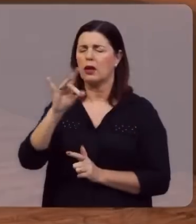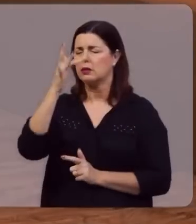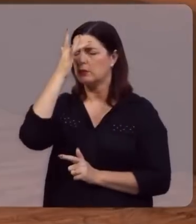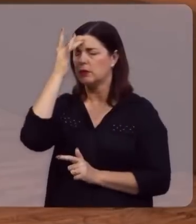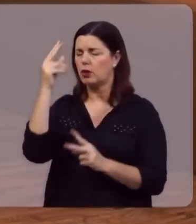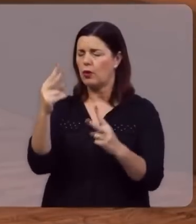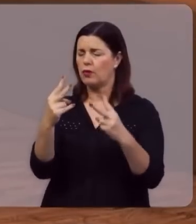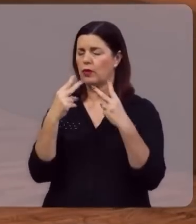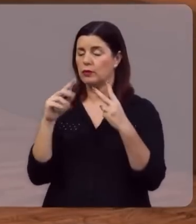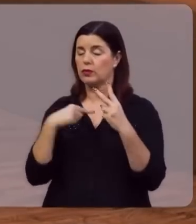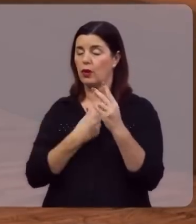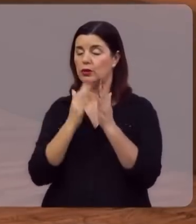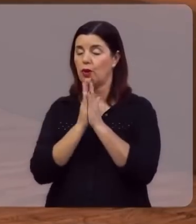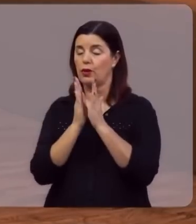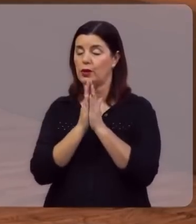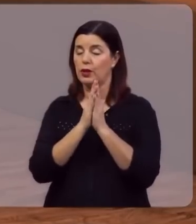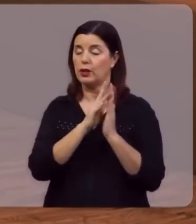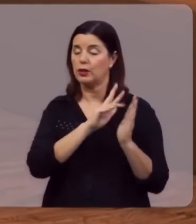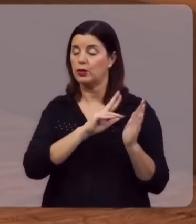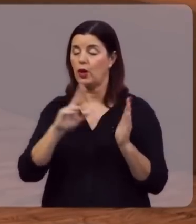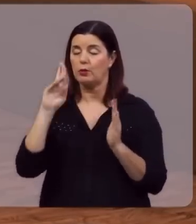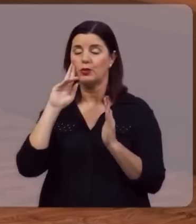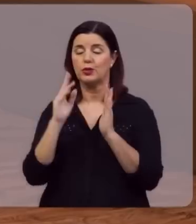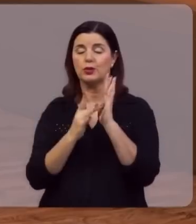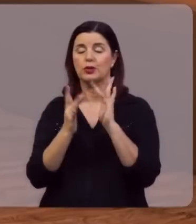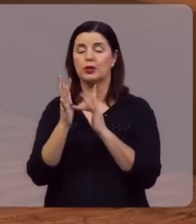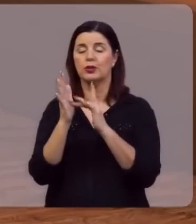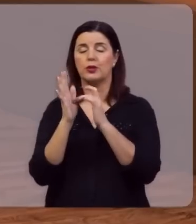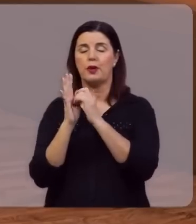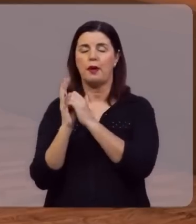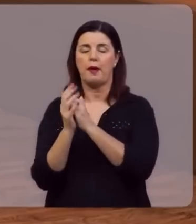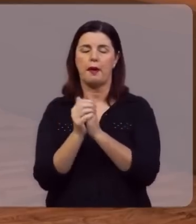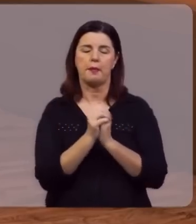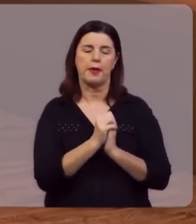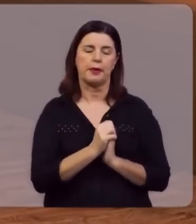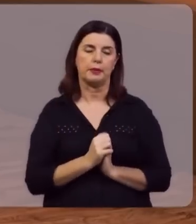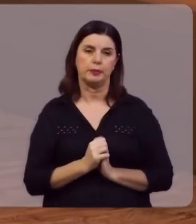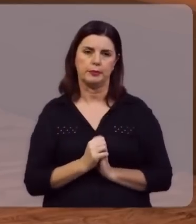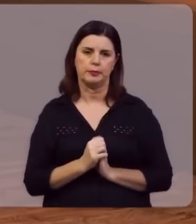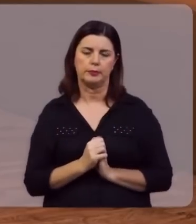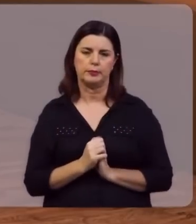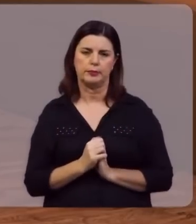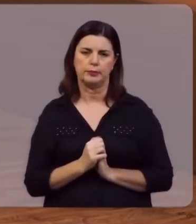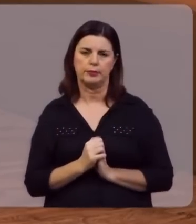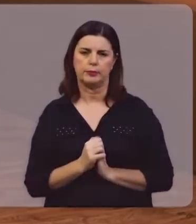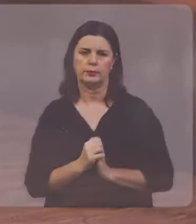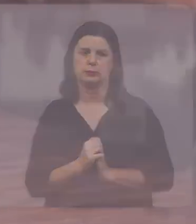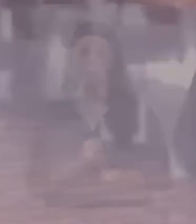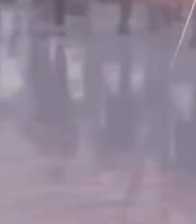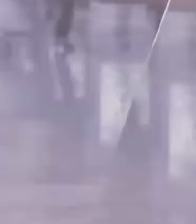nos assistem, assinoramos, em nome de Jesus, amém.